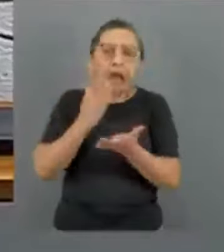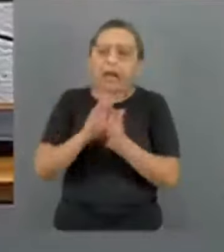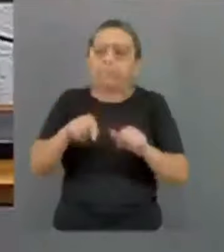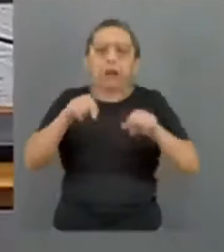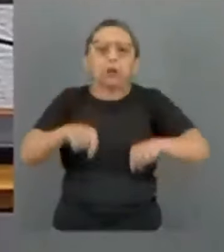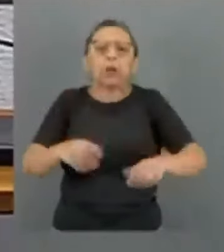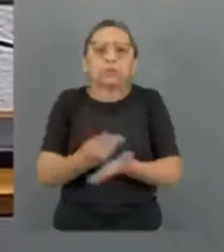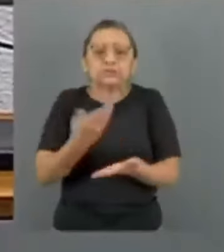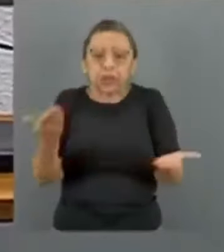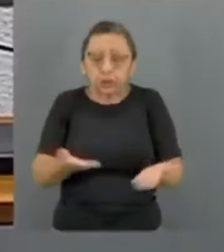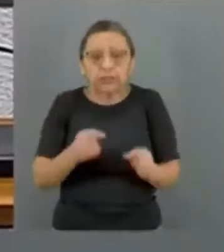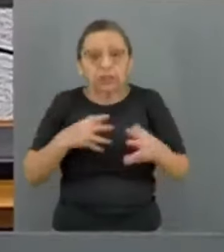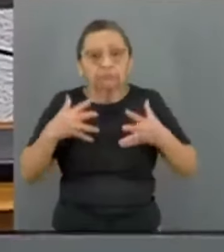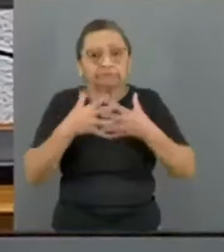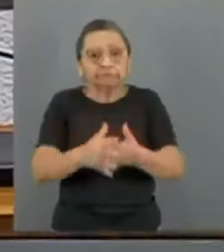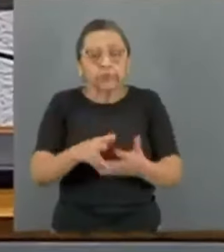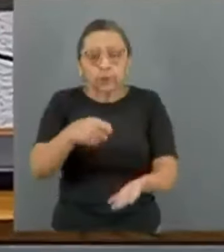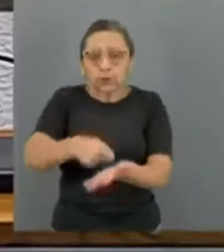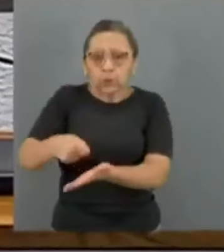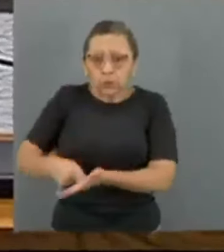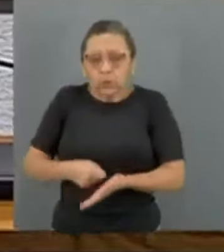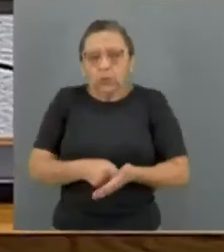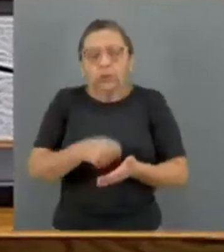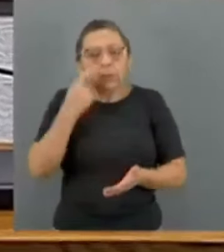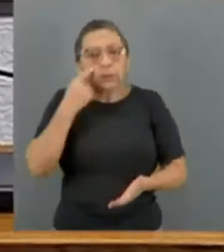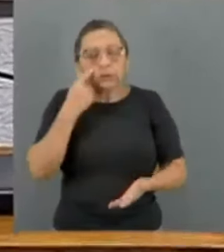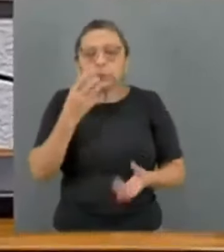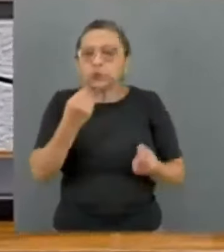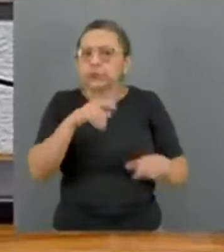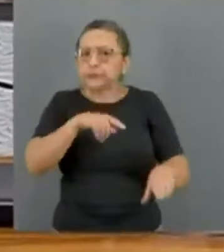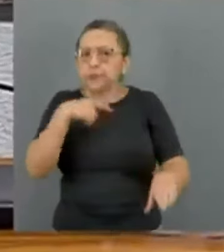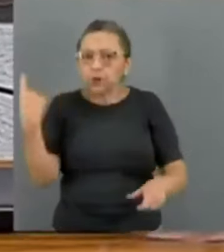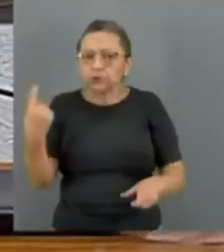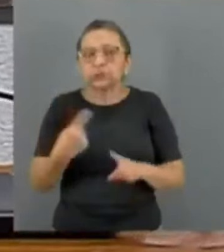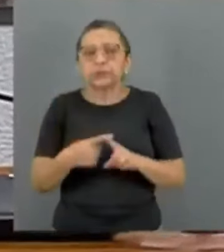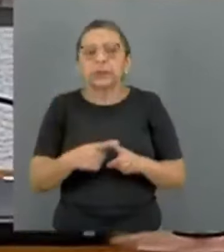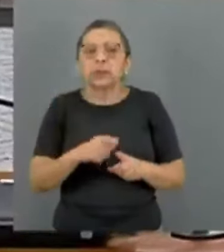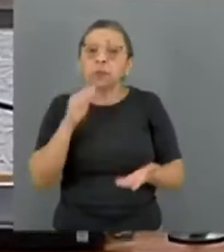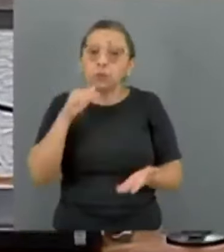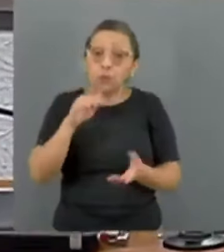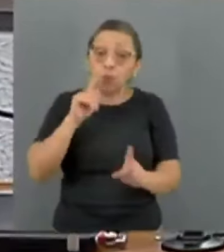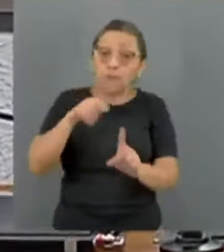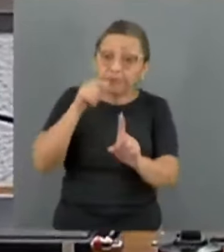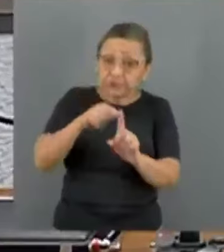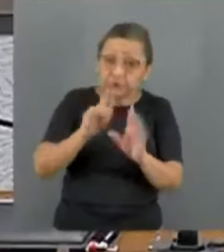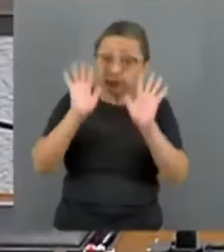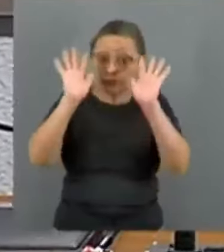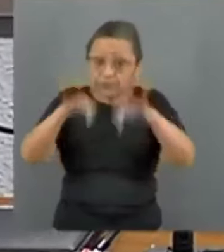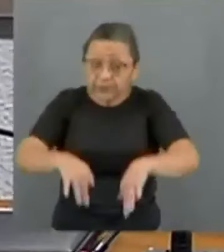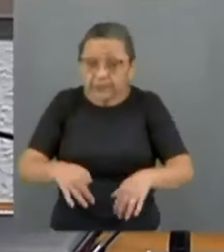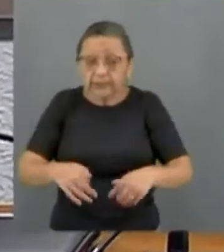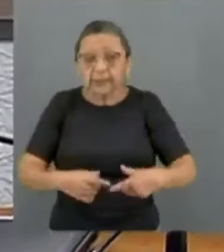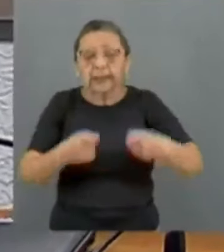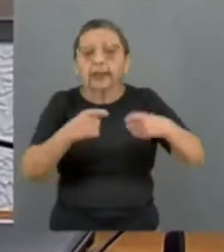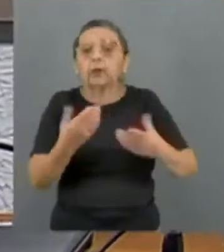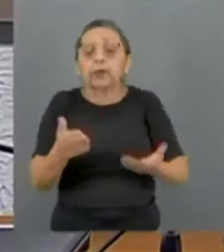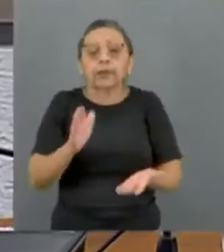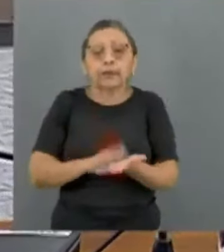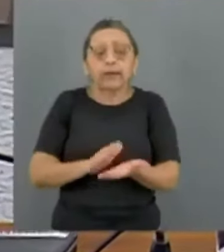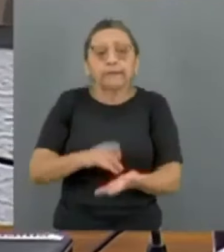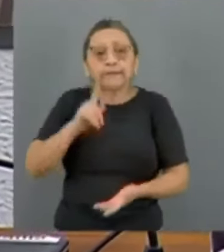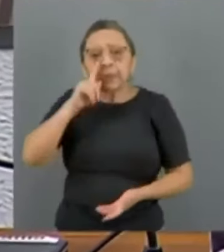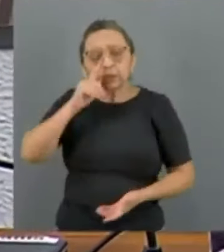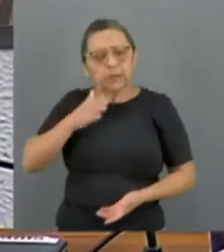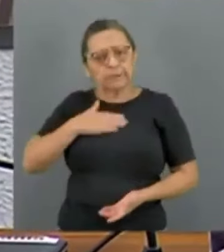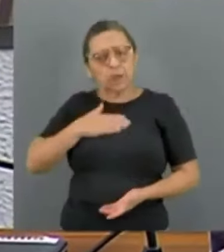que o conflito impõe em termos de perda de vidas humanas. O fim do conflito se impõe pelo risco, a meu